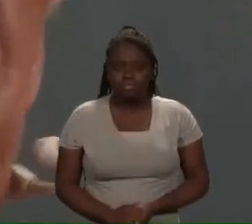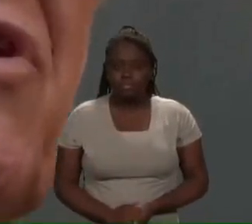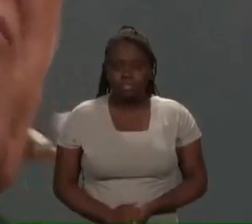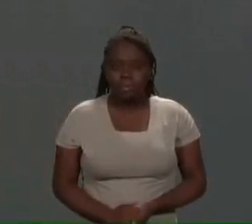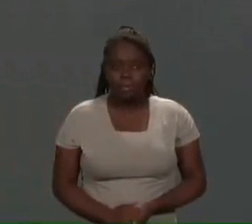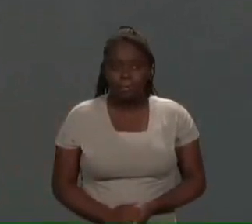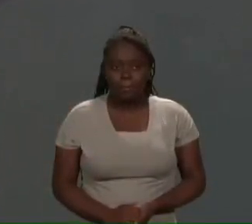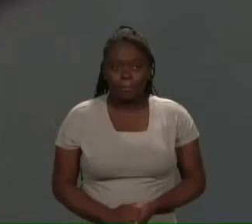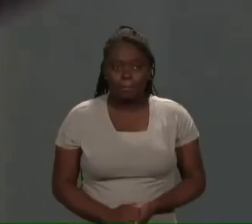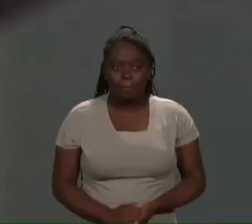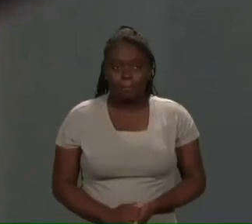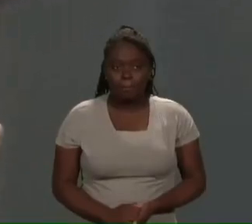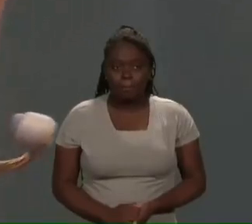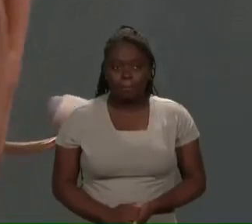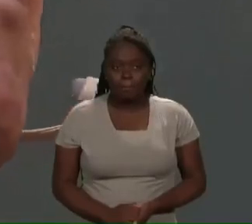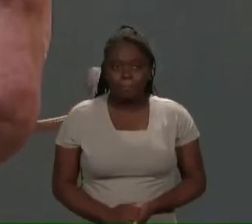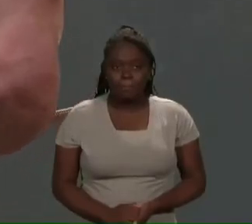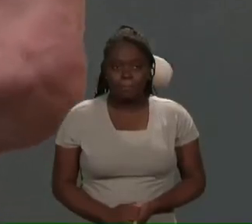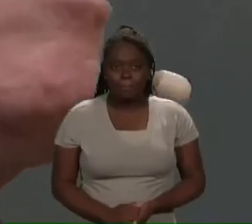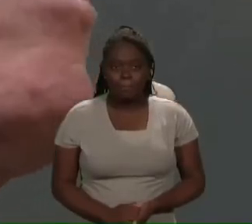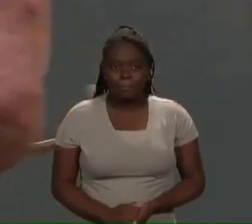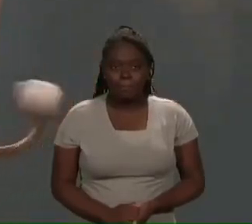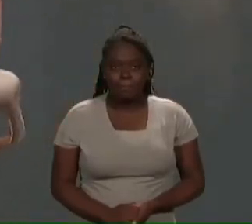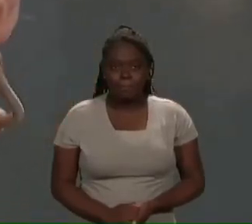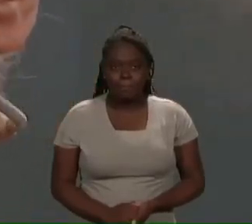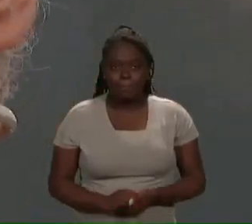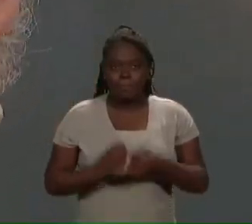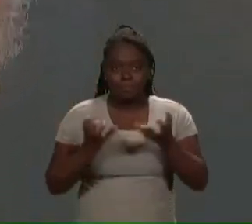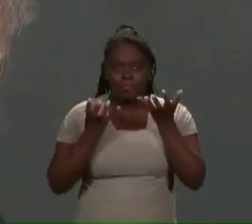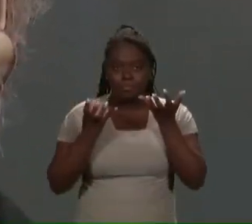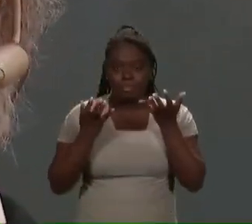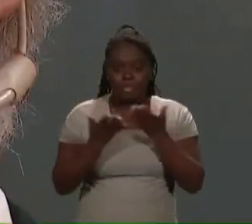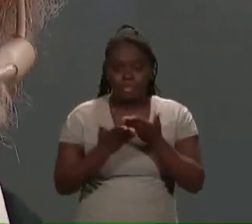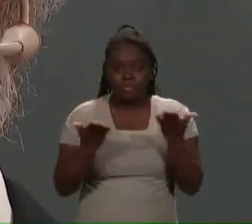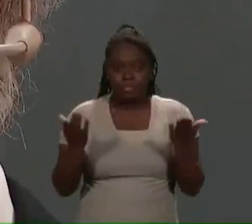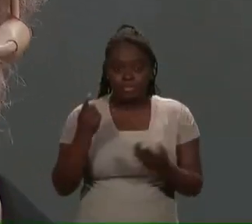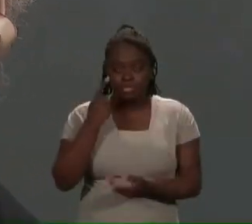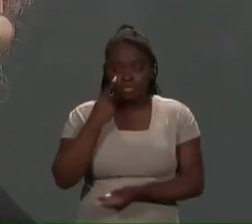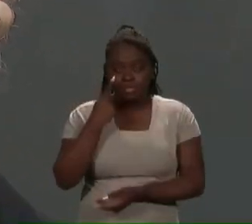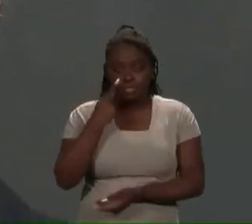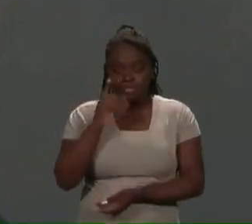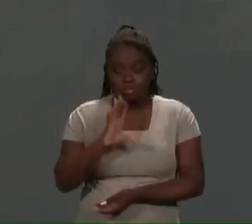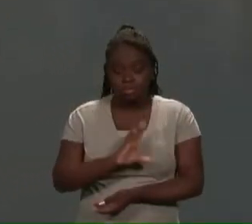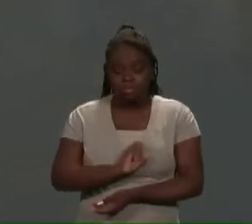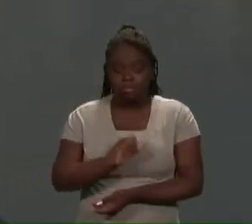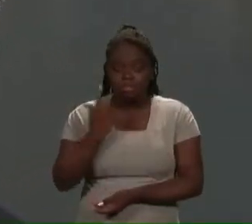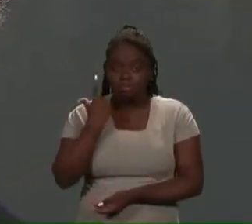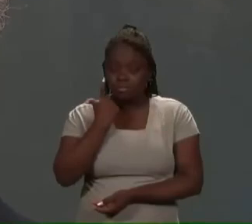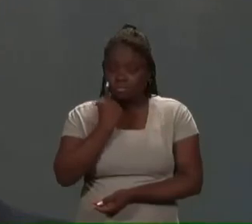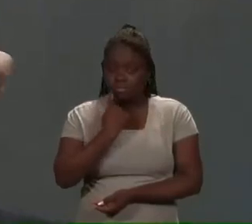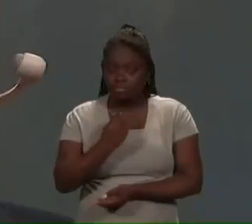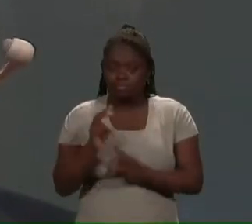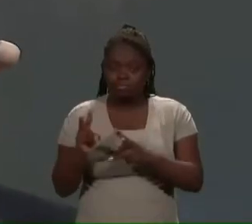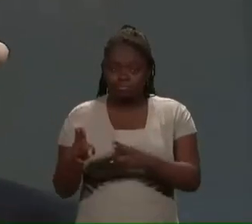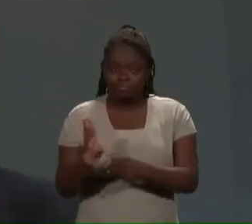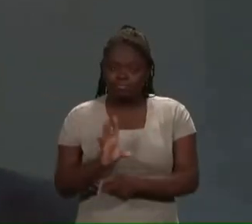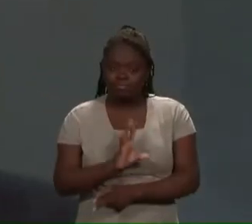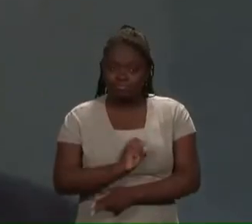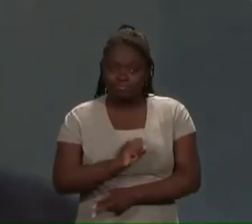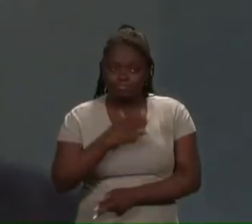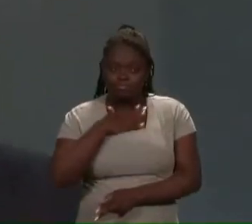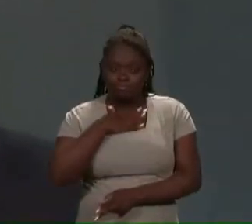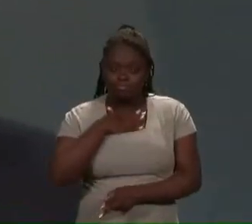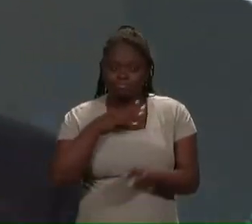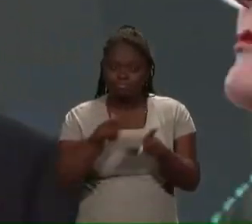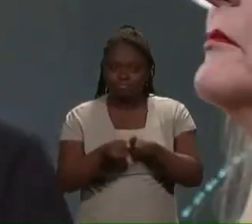Quero que vocês vejam e amem o Flavinho. Como amaram a mim. Cuidaram tão bem